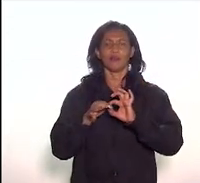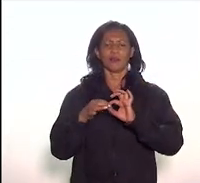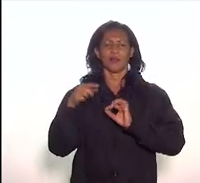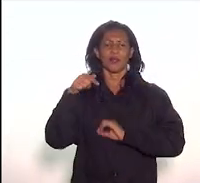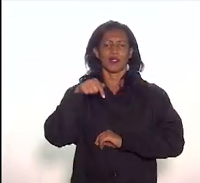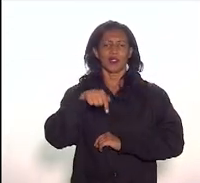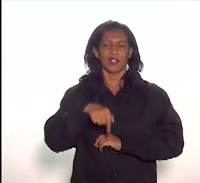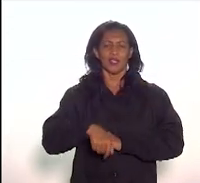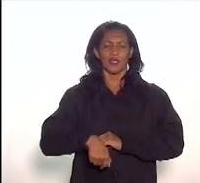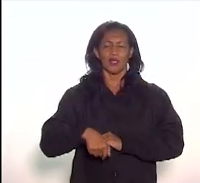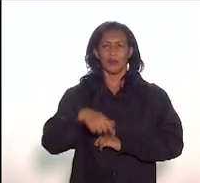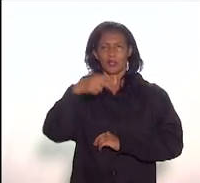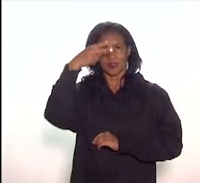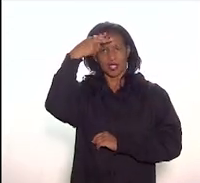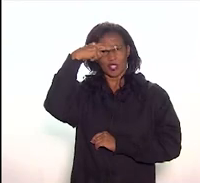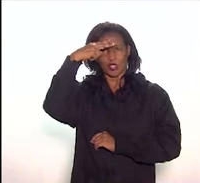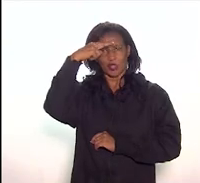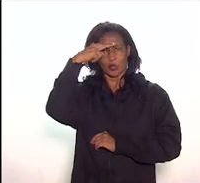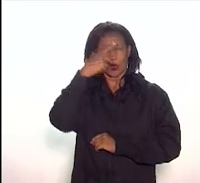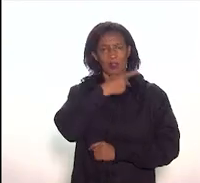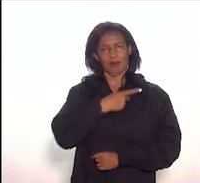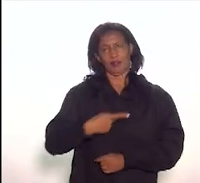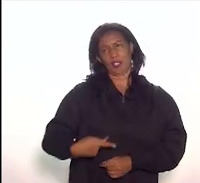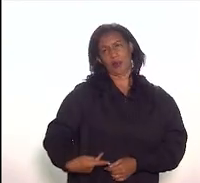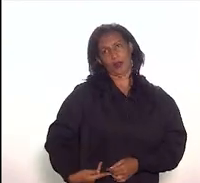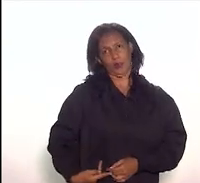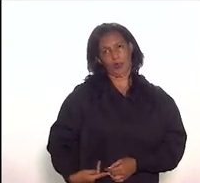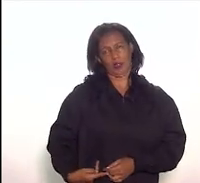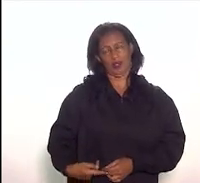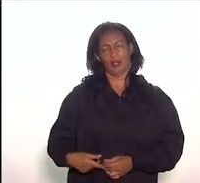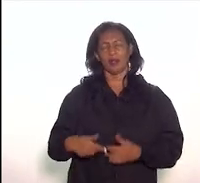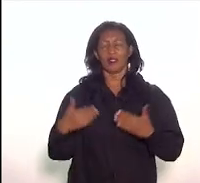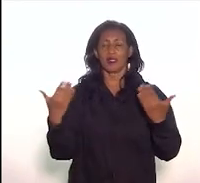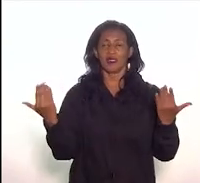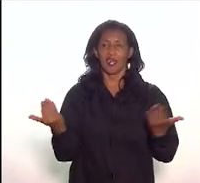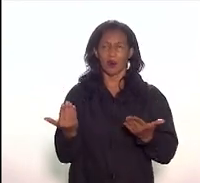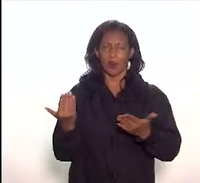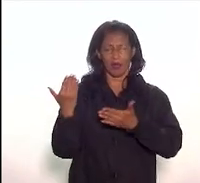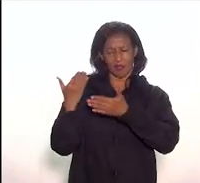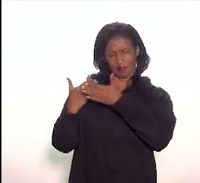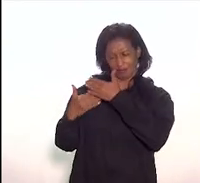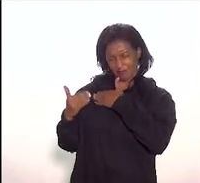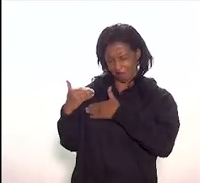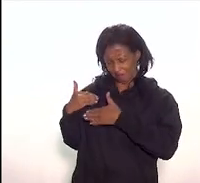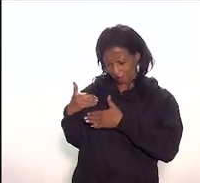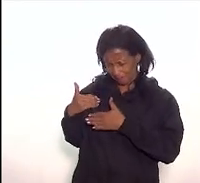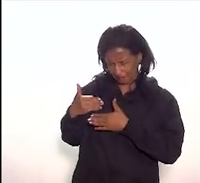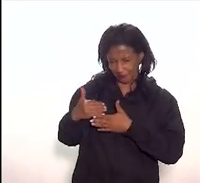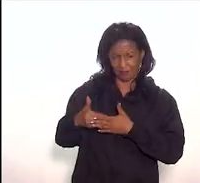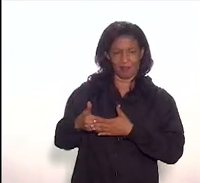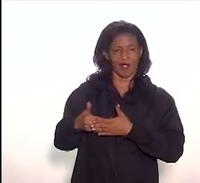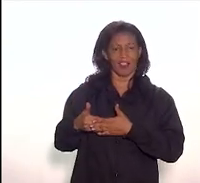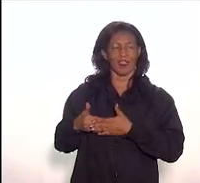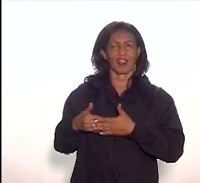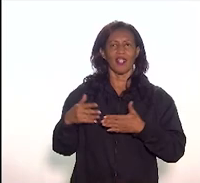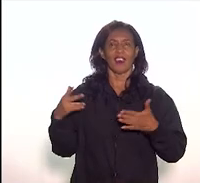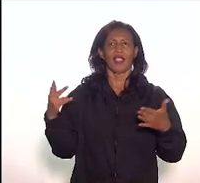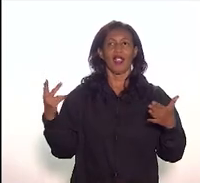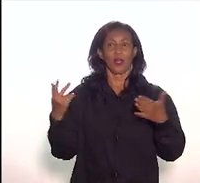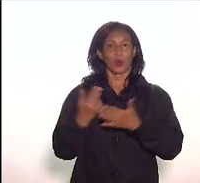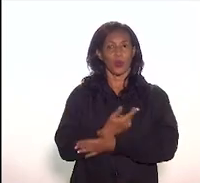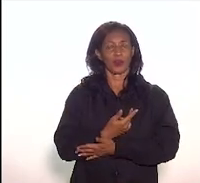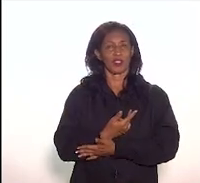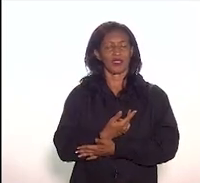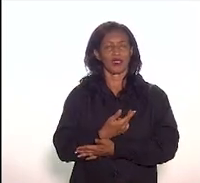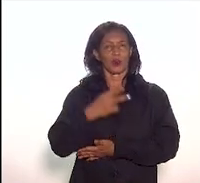circuito dos sítios históricos da República. E agora, recentemente, o próprio Douglas Libório, o historiador,